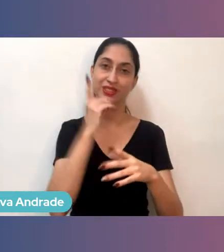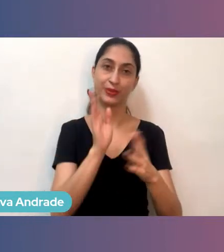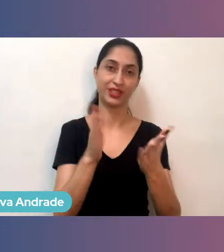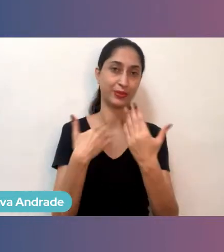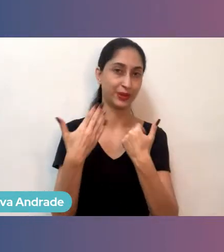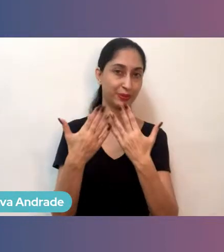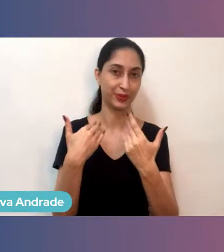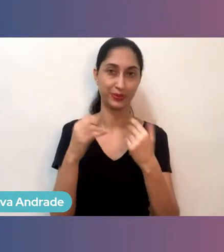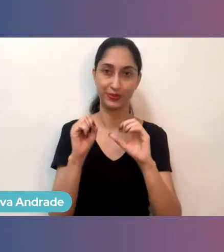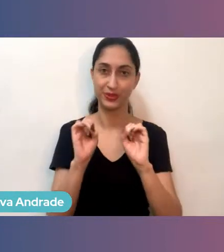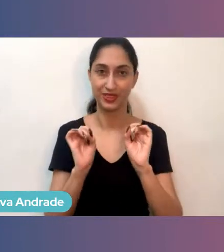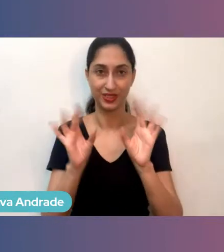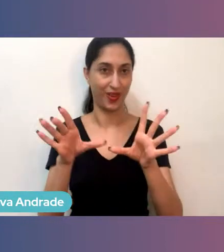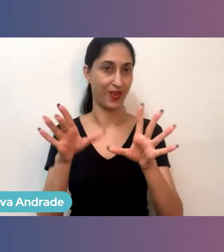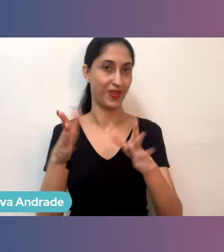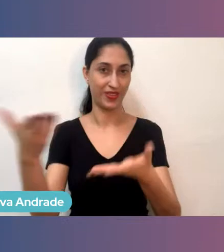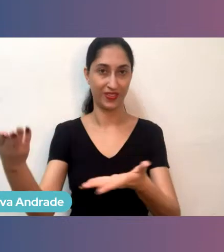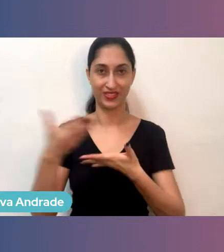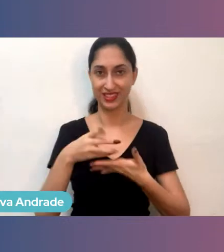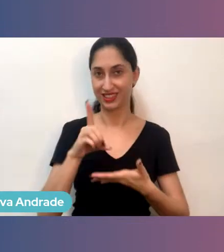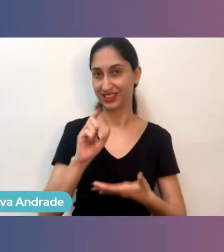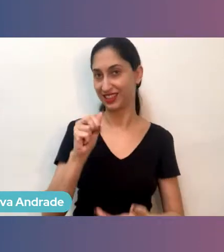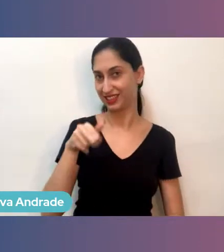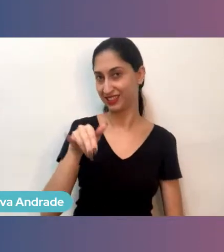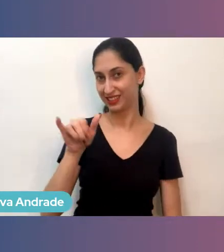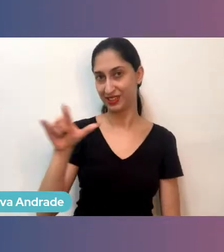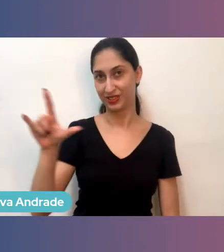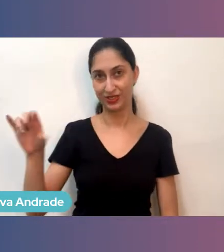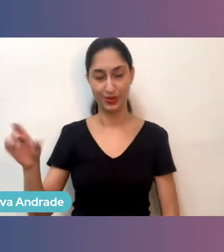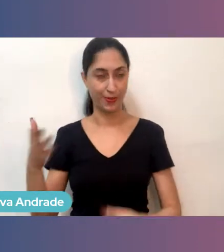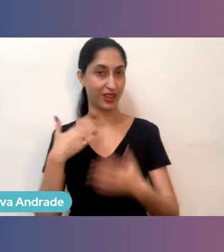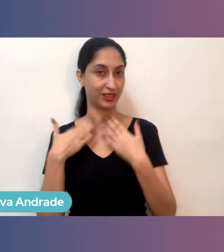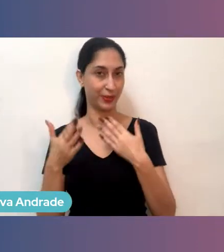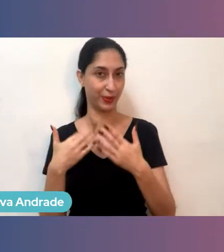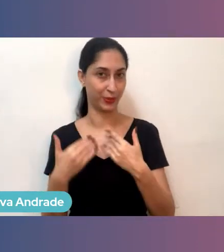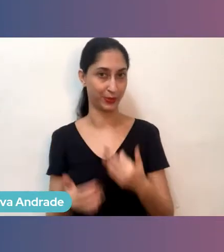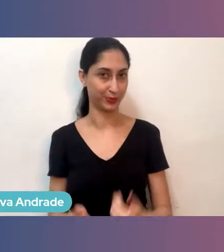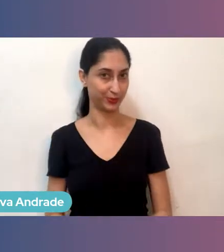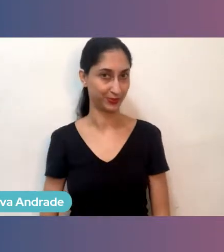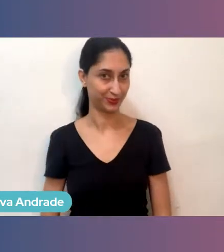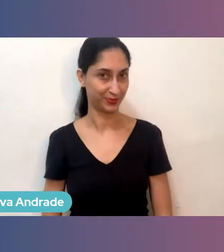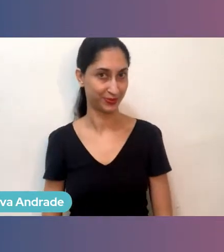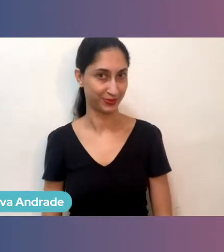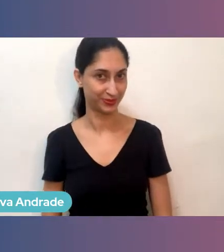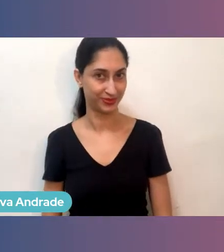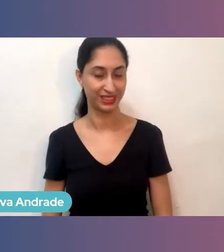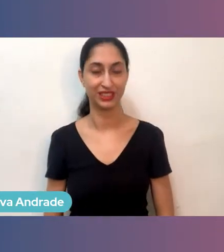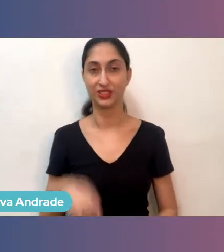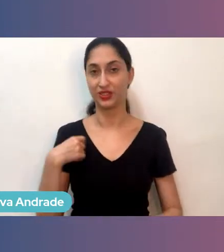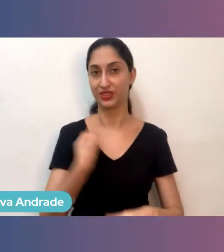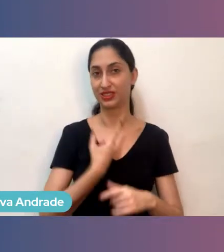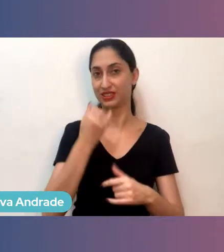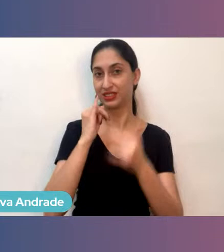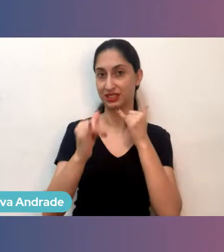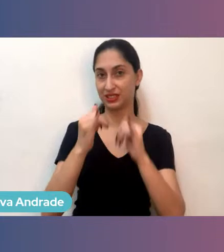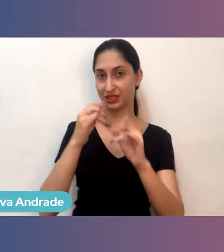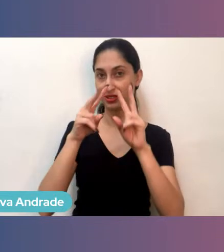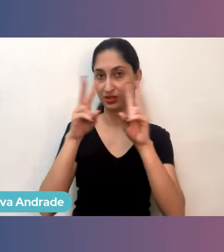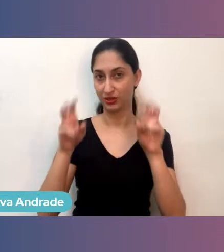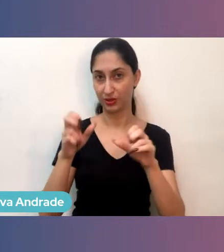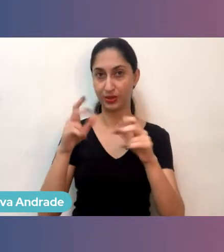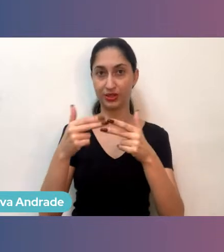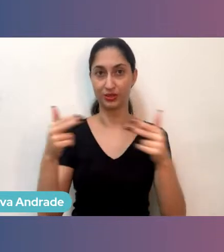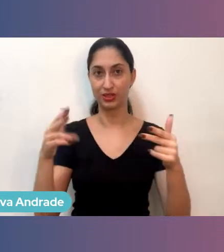Mas, passa aí a bola para a Danila aí e aqui a gente possa estar aí conversando um pouco sobre toda essa dinâmica que existe aqui em